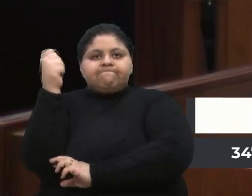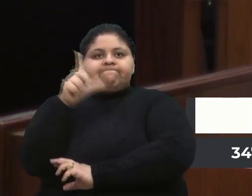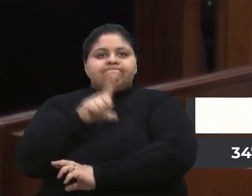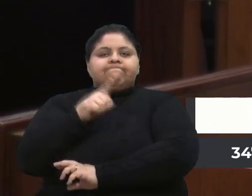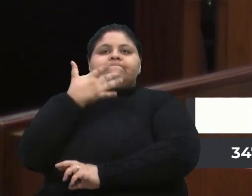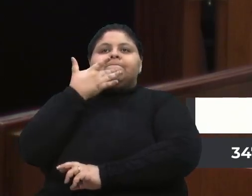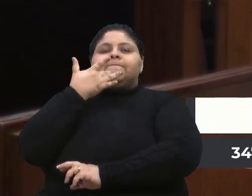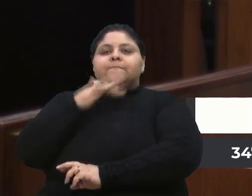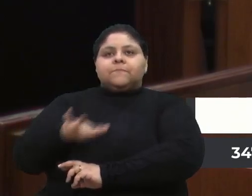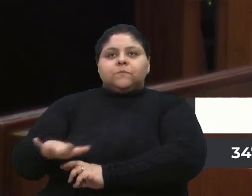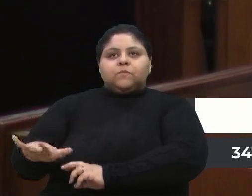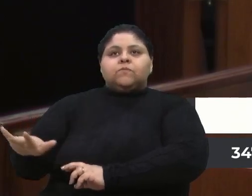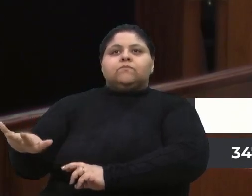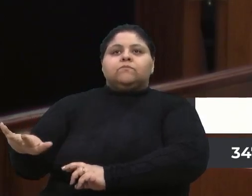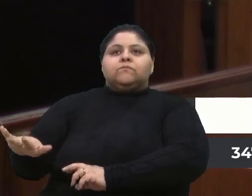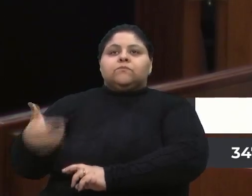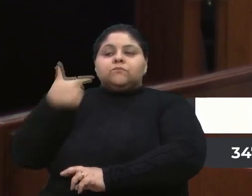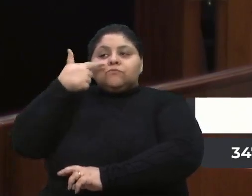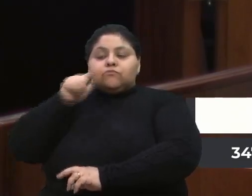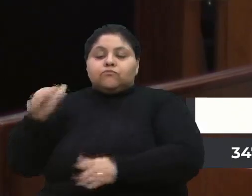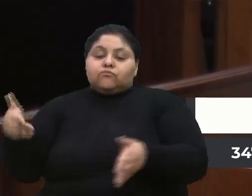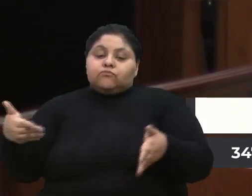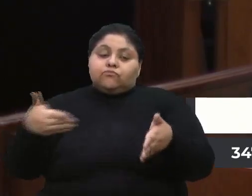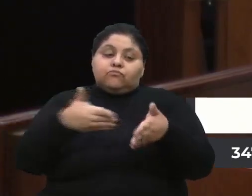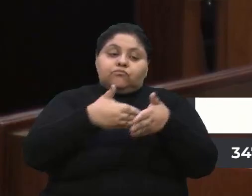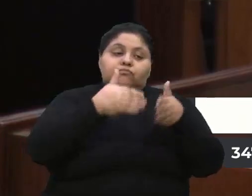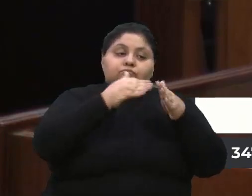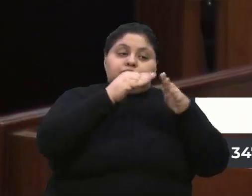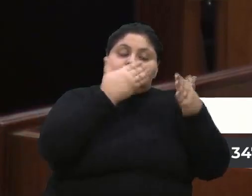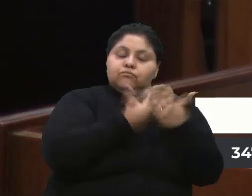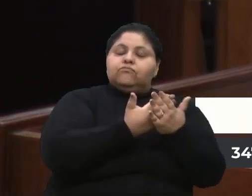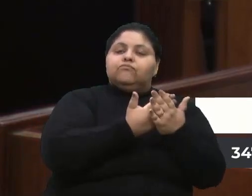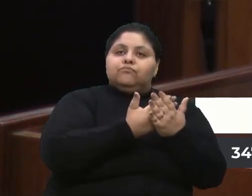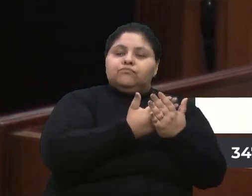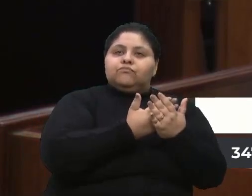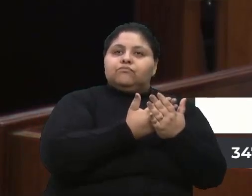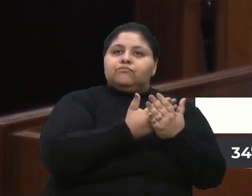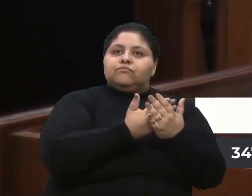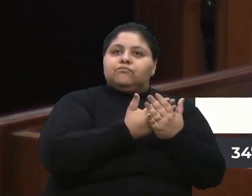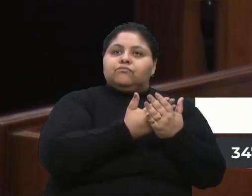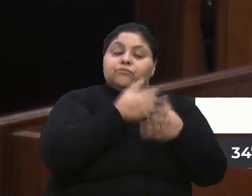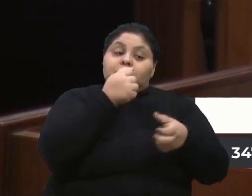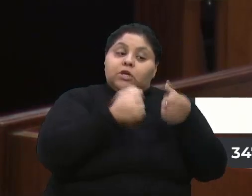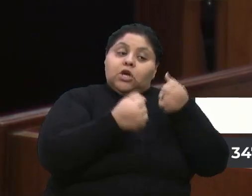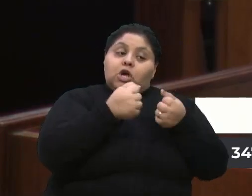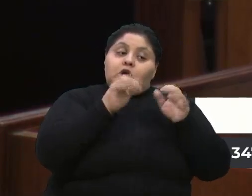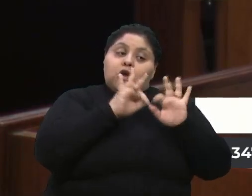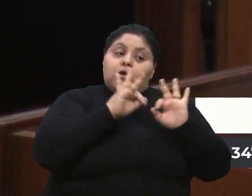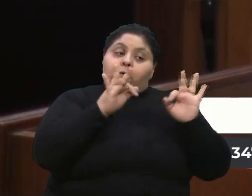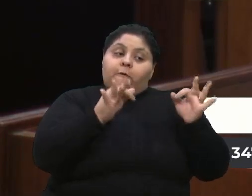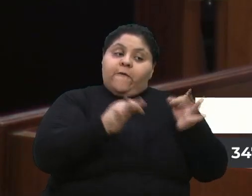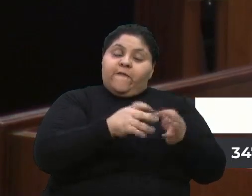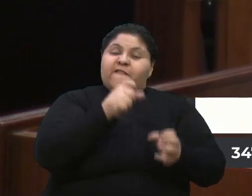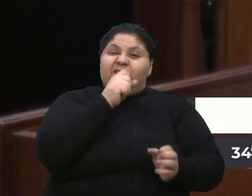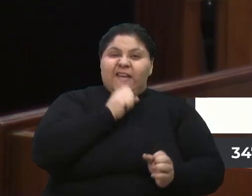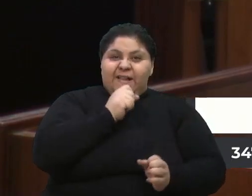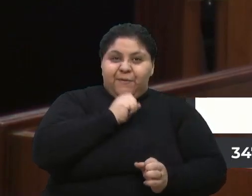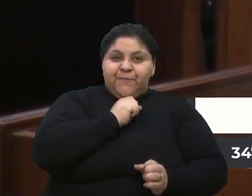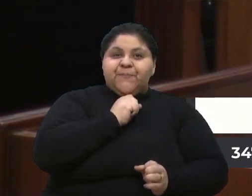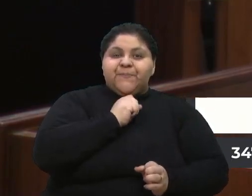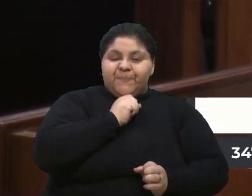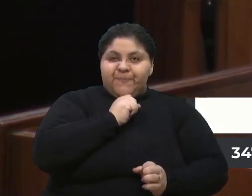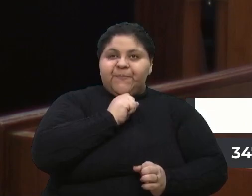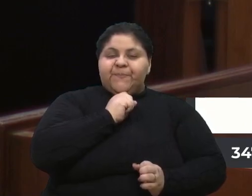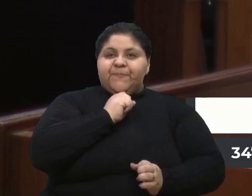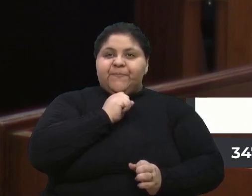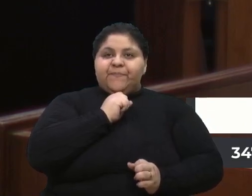que disse que ela não conseguia vir para a escola, pela questão, só para concluir, senhor presidente, que o carro da família era muito velho, e